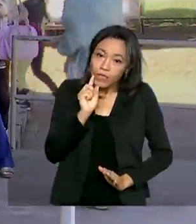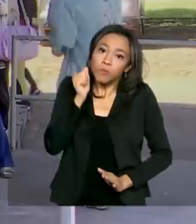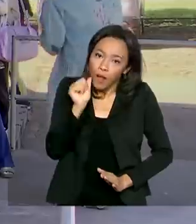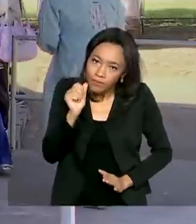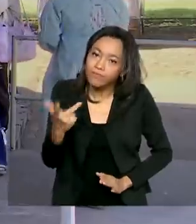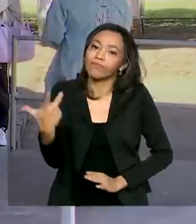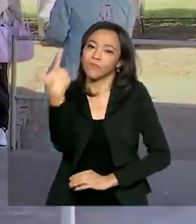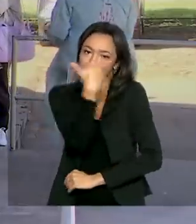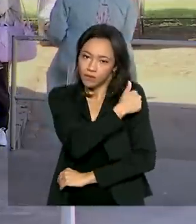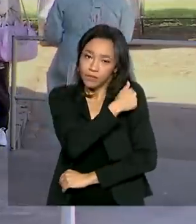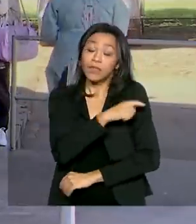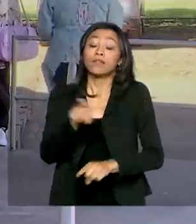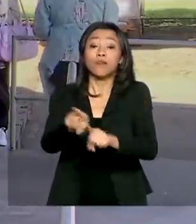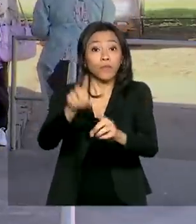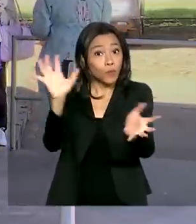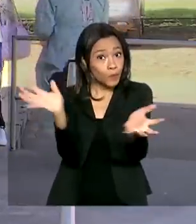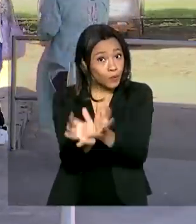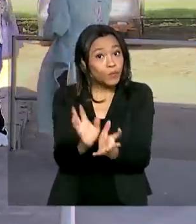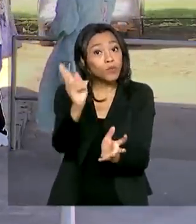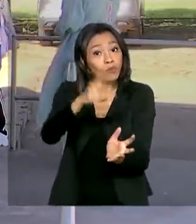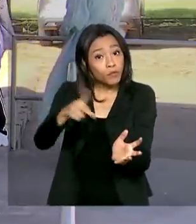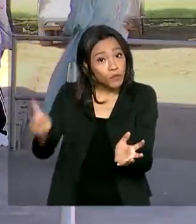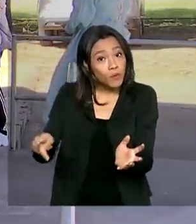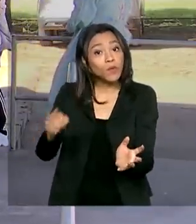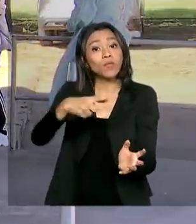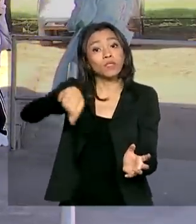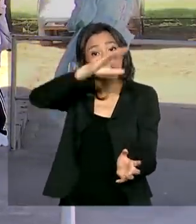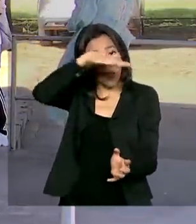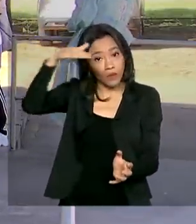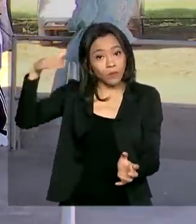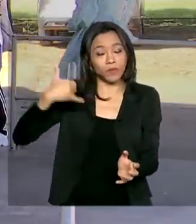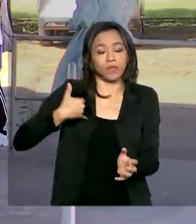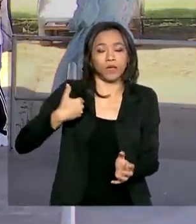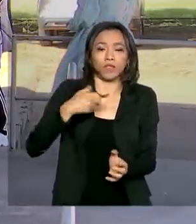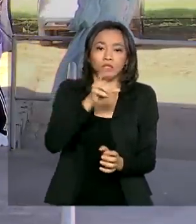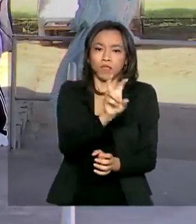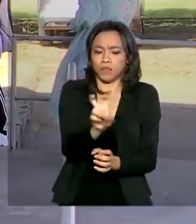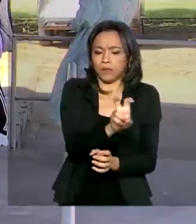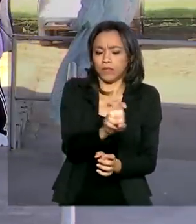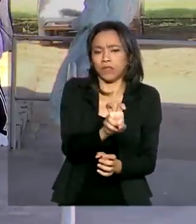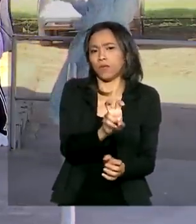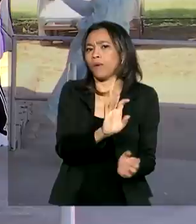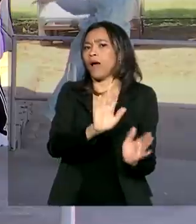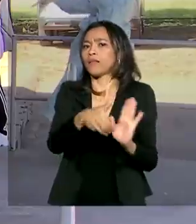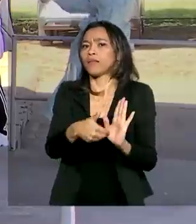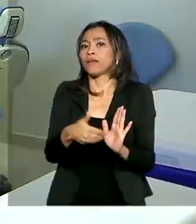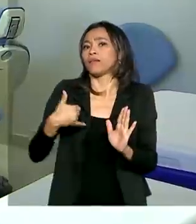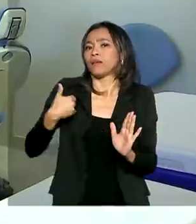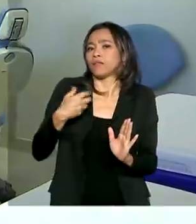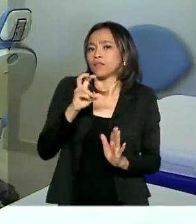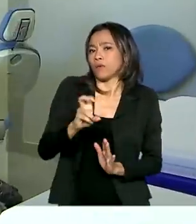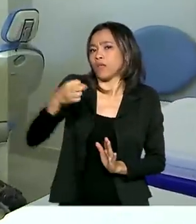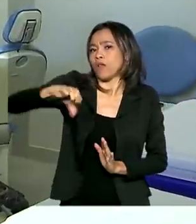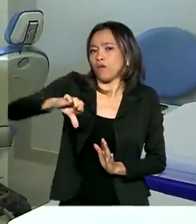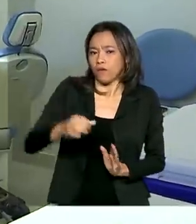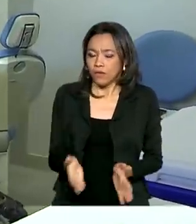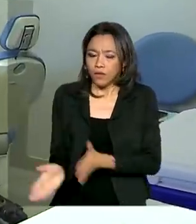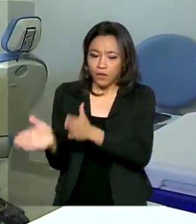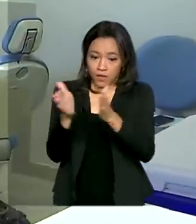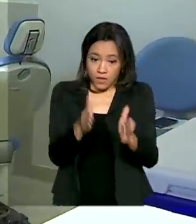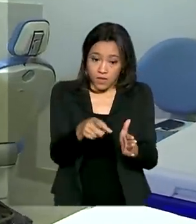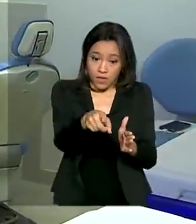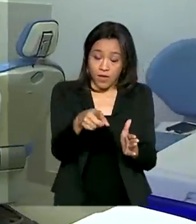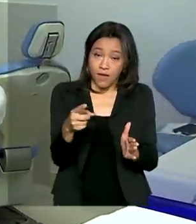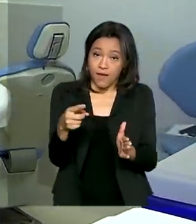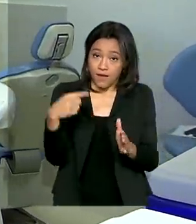ainda os professores e os adultos com idades entre 55 e 59 anos. A vacina contra a gripe